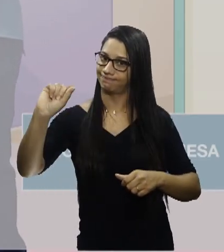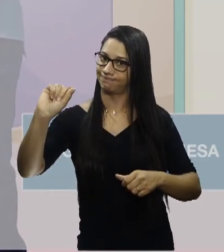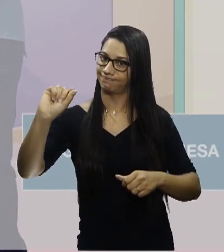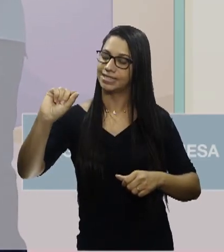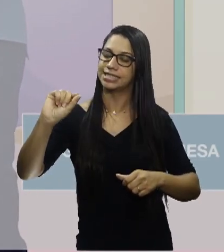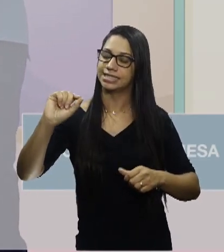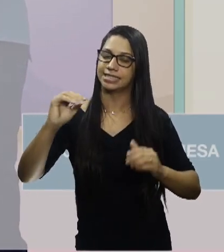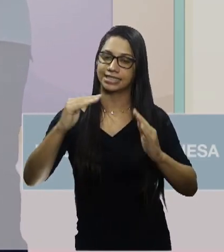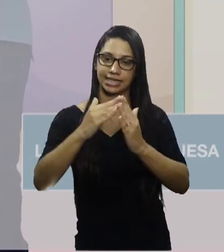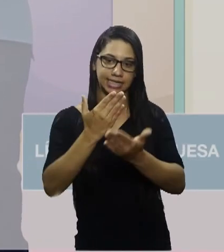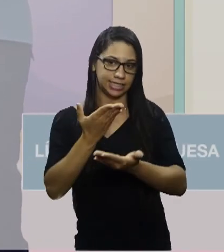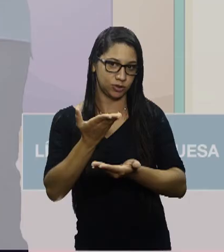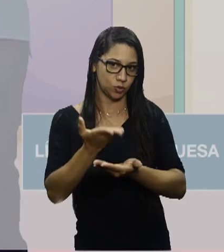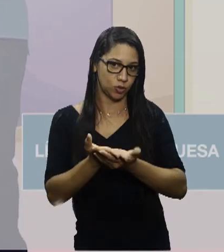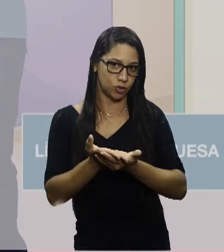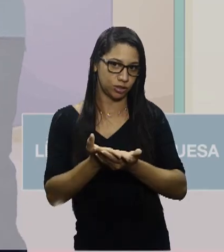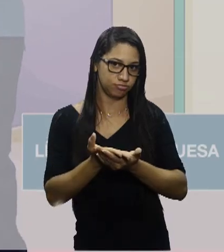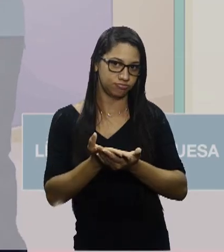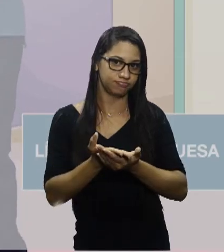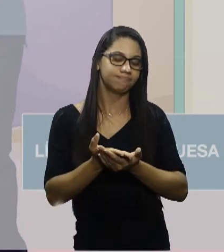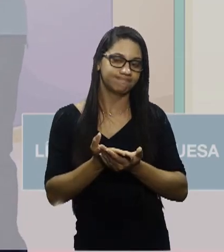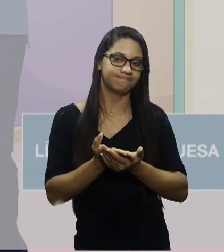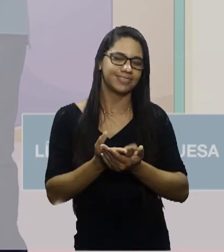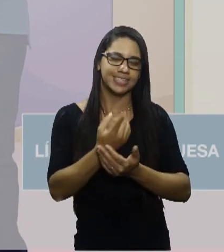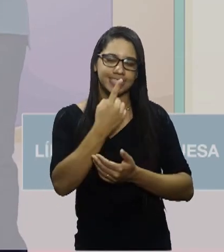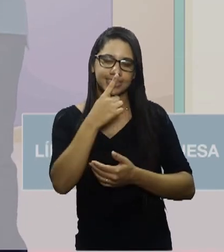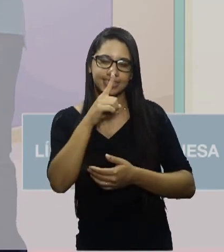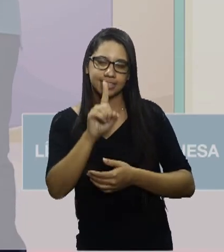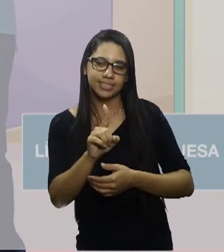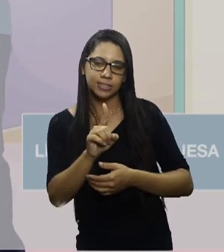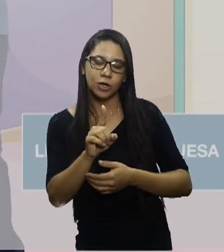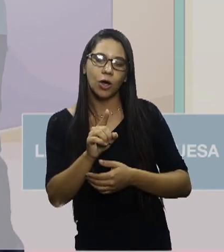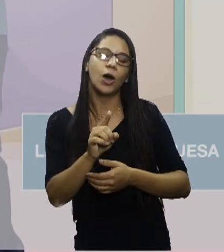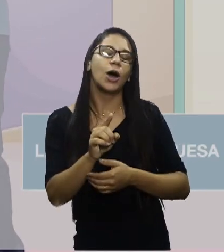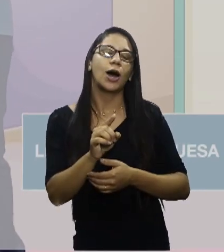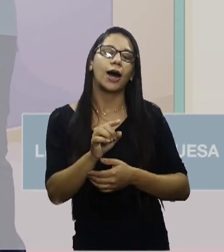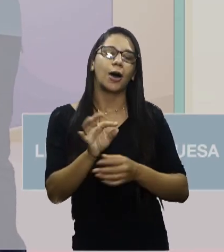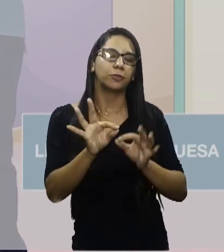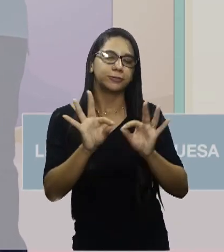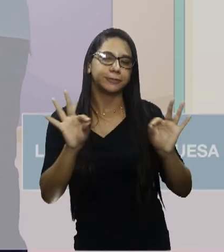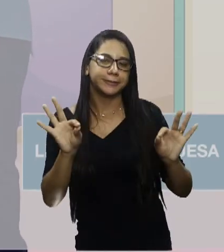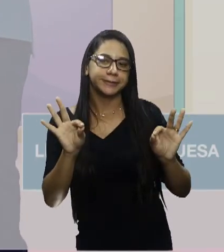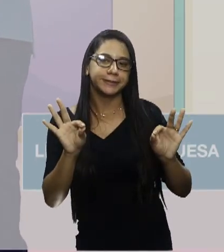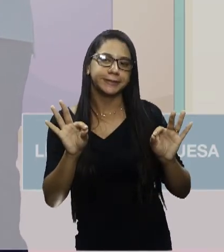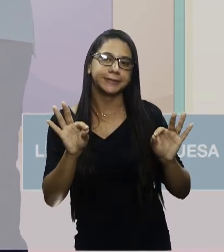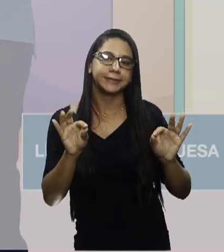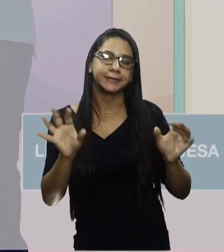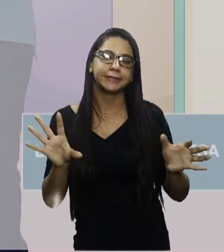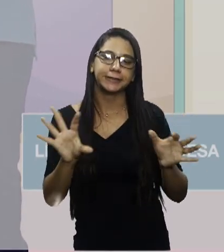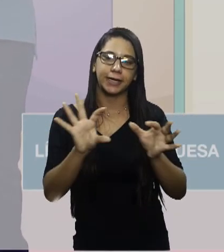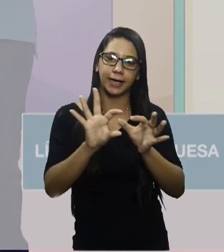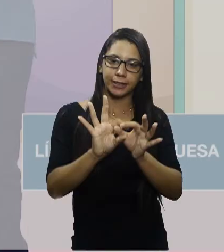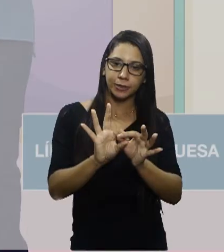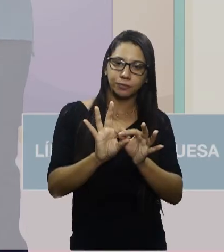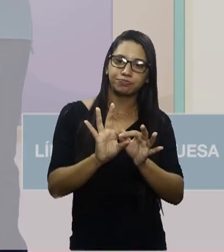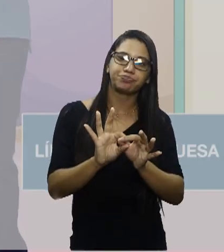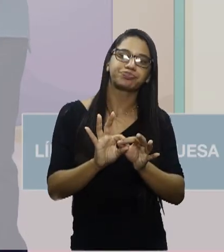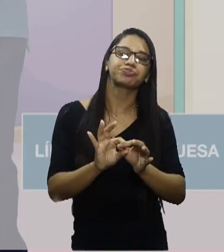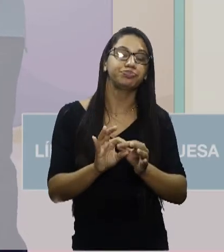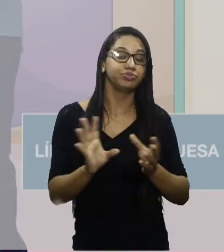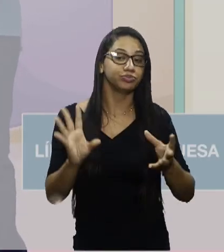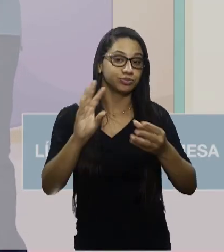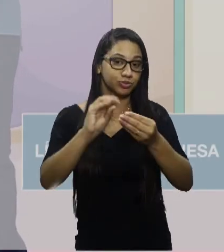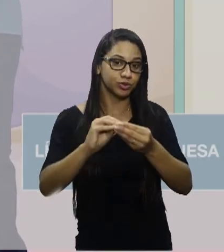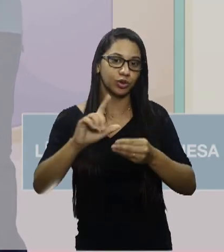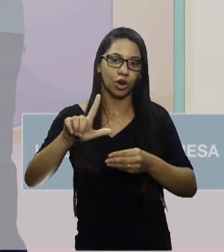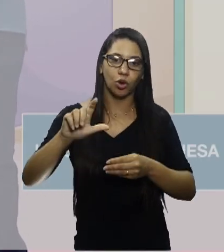colégio. Vamos atribuir essa ideia ao período, né, a partir da conjunção coordenada, conclusiva,